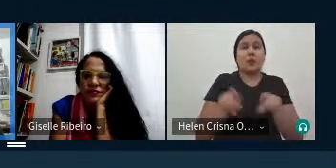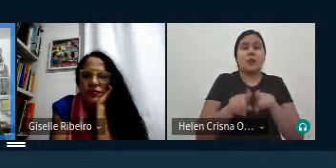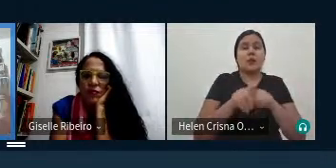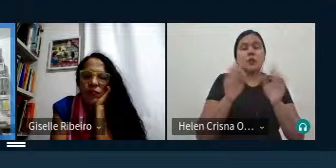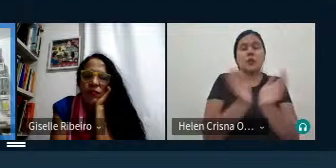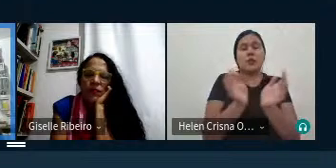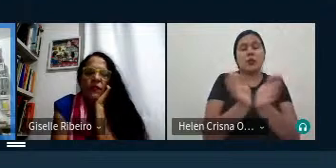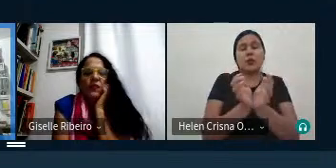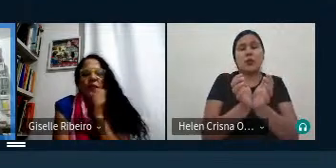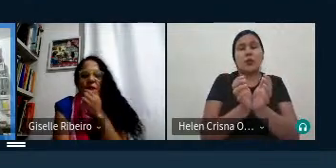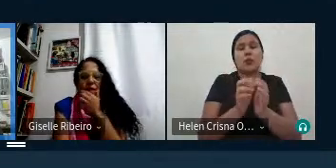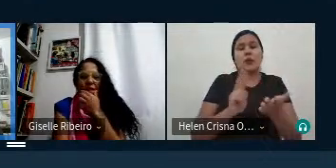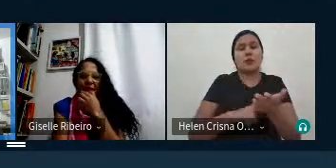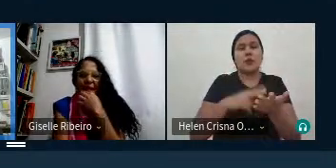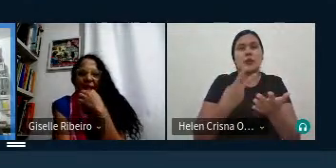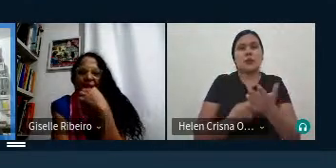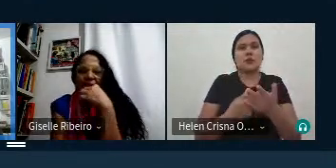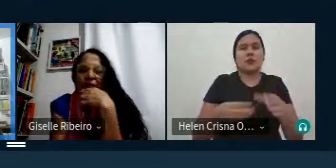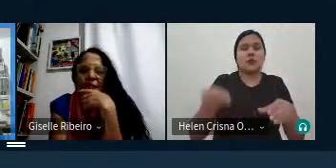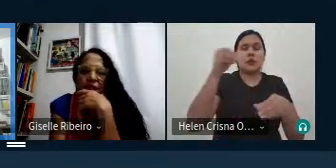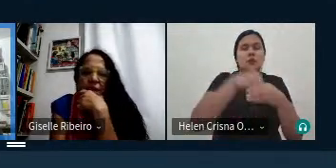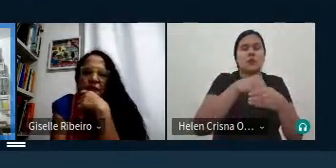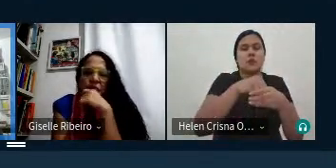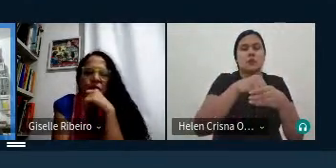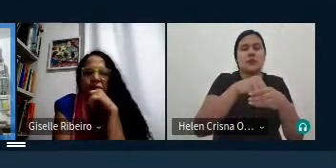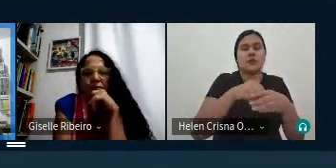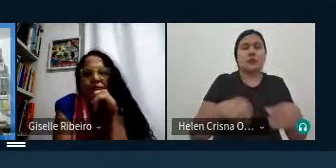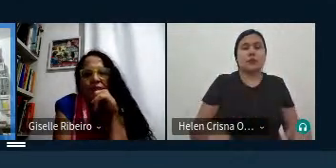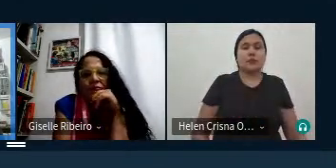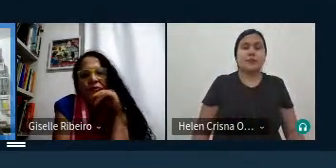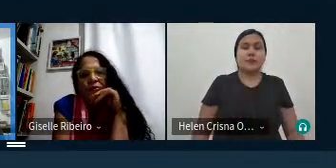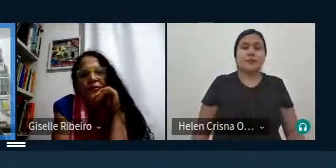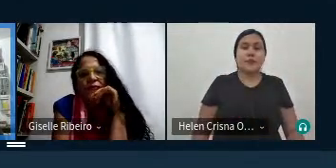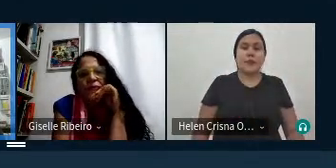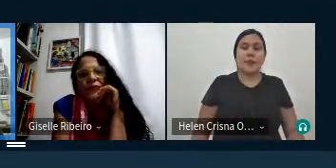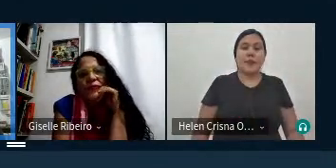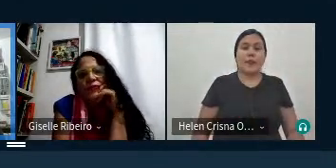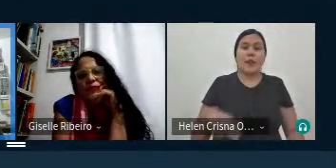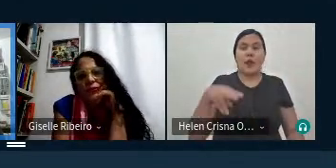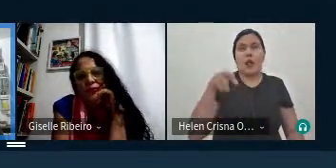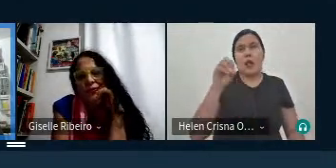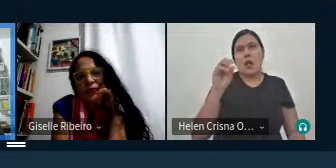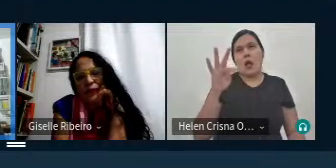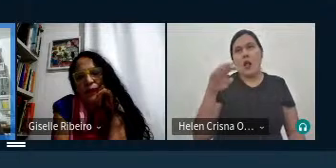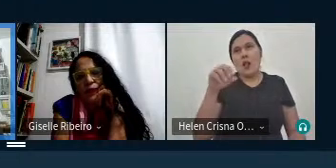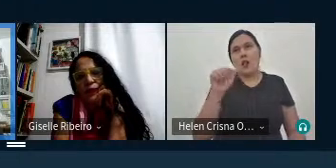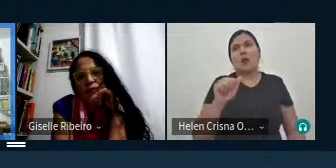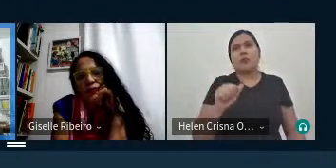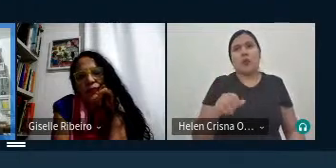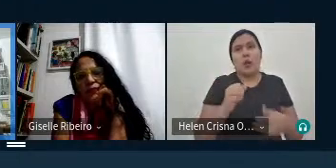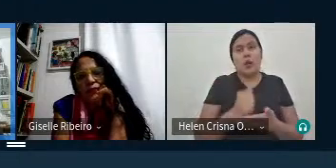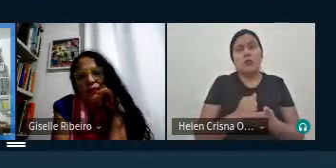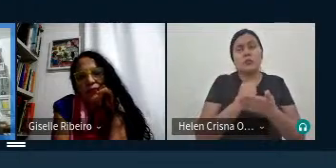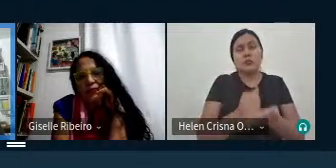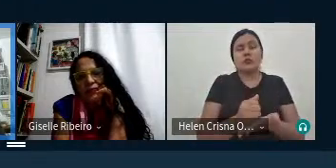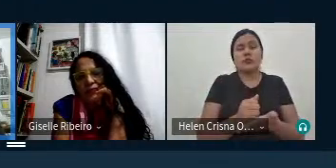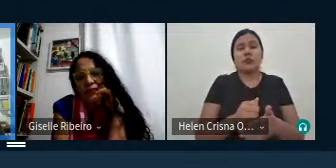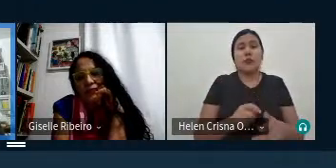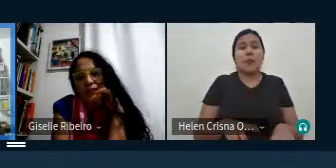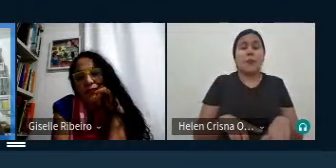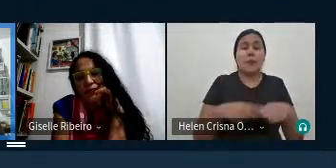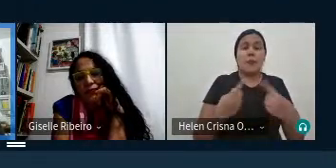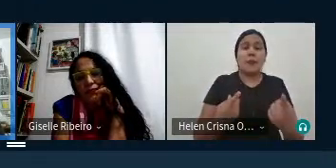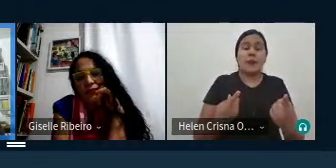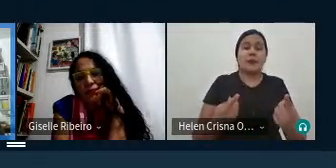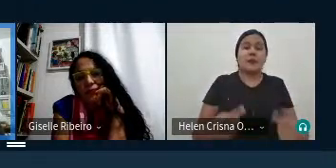qual essa tradução vai ser inserida a nota ela resolve muito resolveria numa boa mas